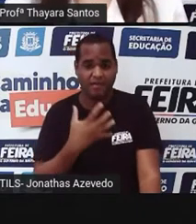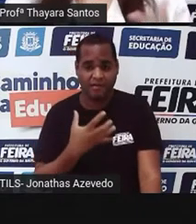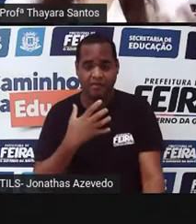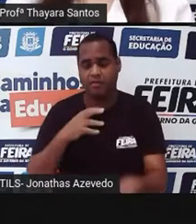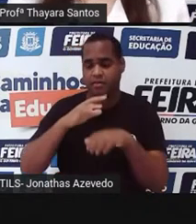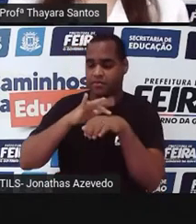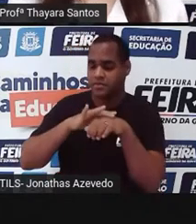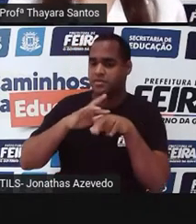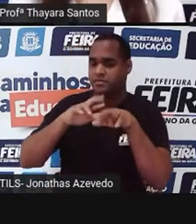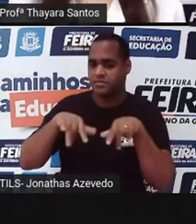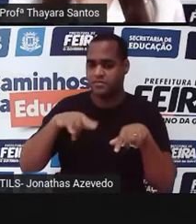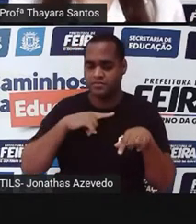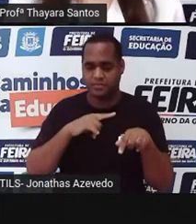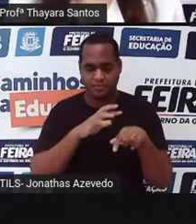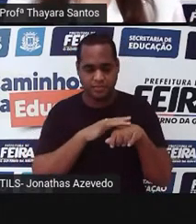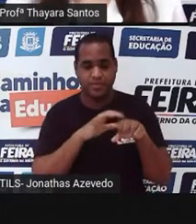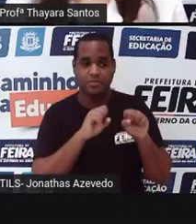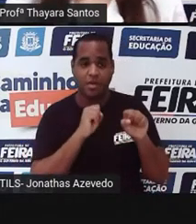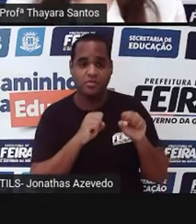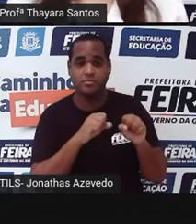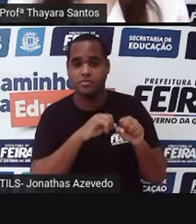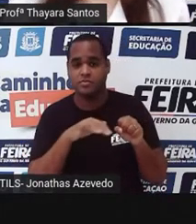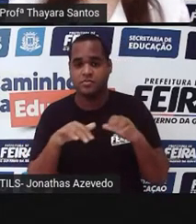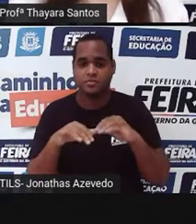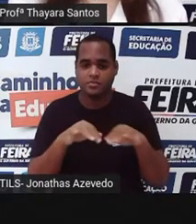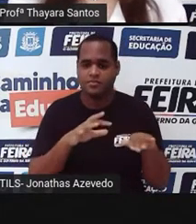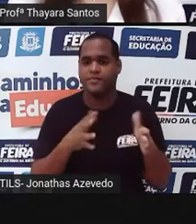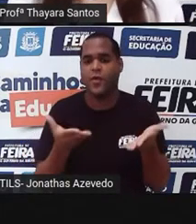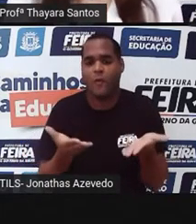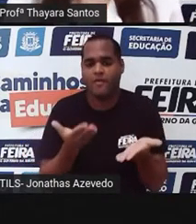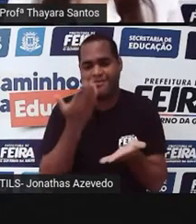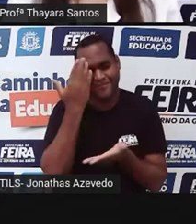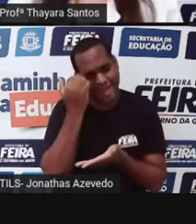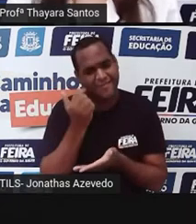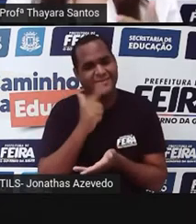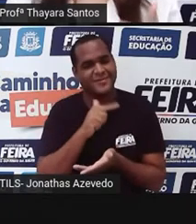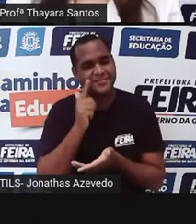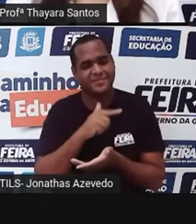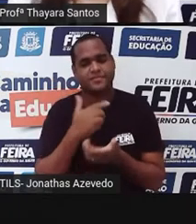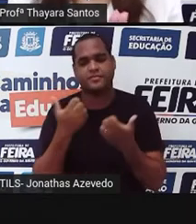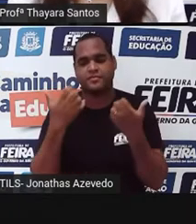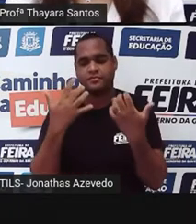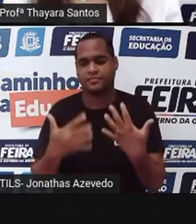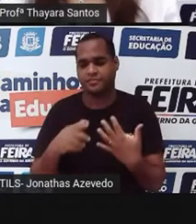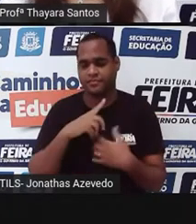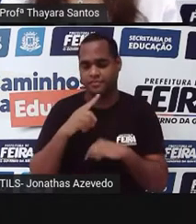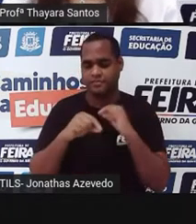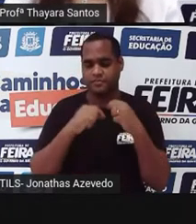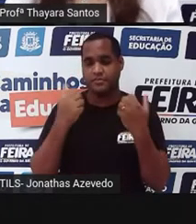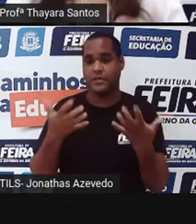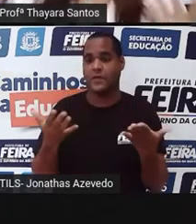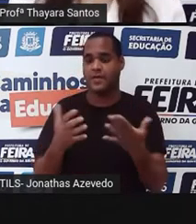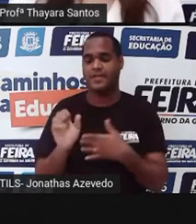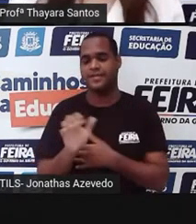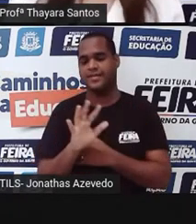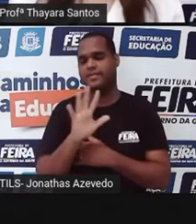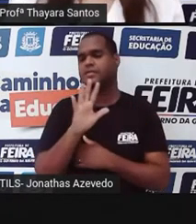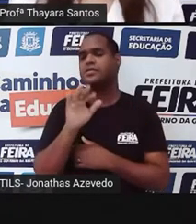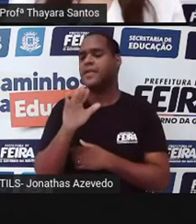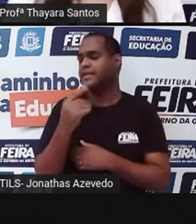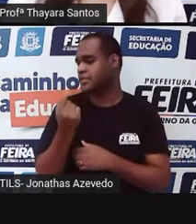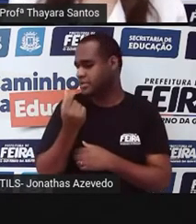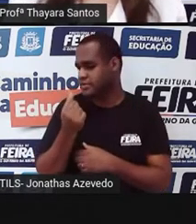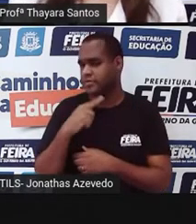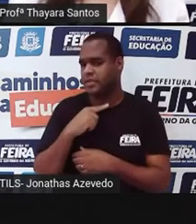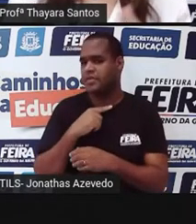doenças que são possíveis dos nossos filhos. Então, hoje a gente consegue saber isso. Claro, é uma coisa que ainda custa muito caro, mas quem tem dinheiro